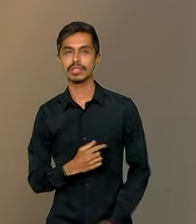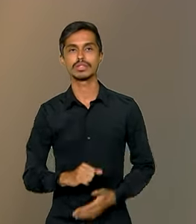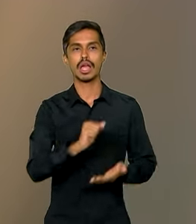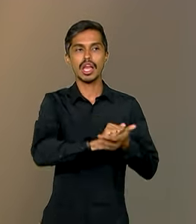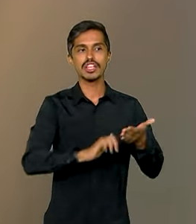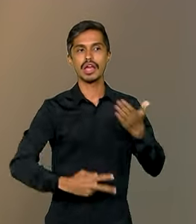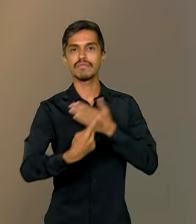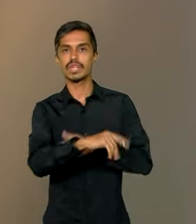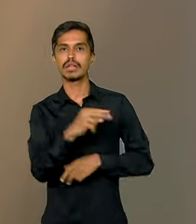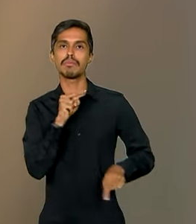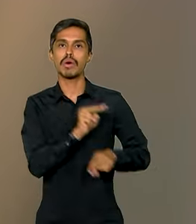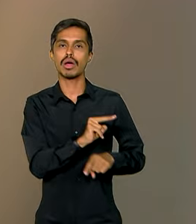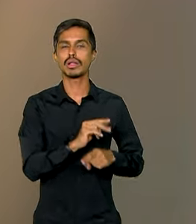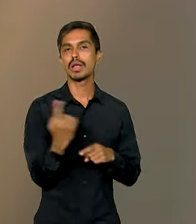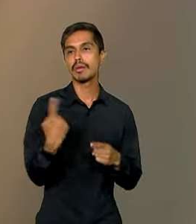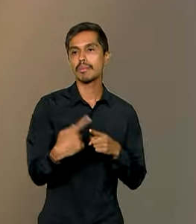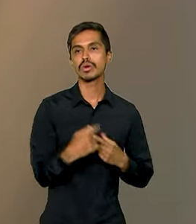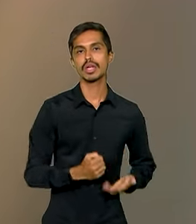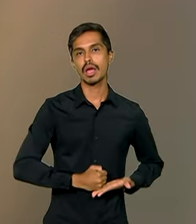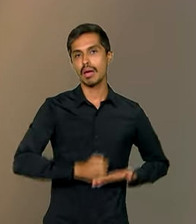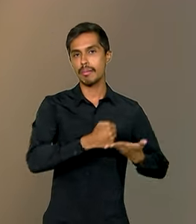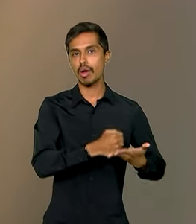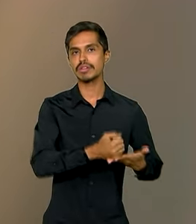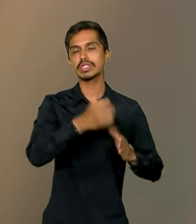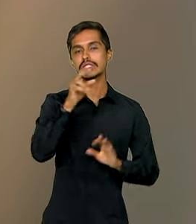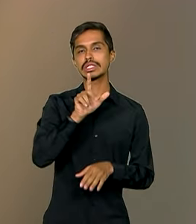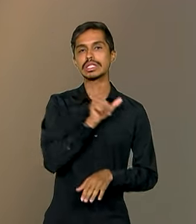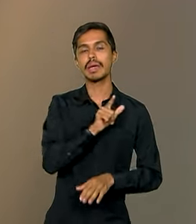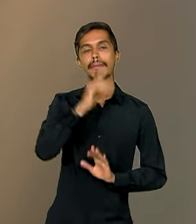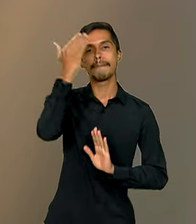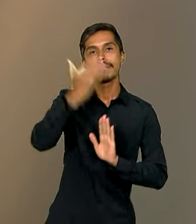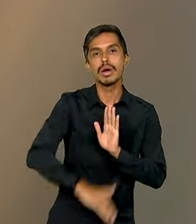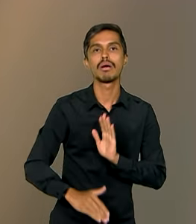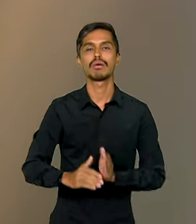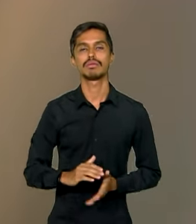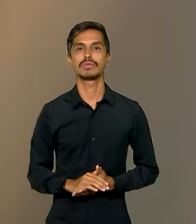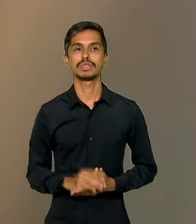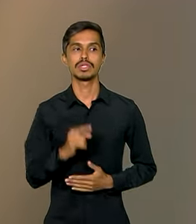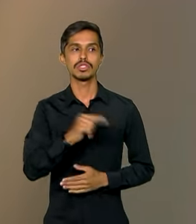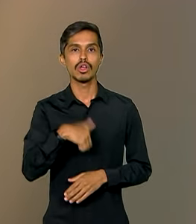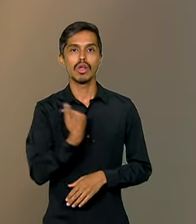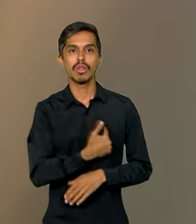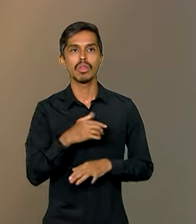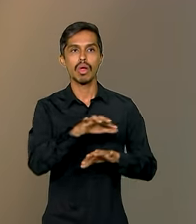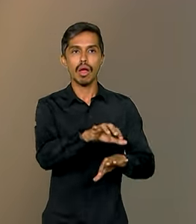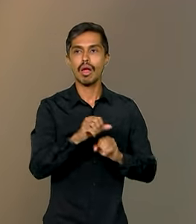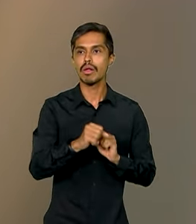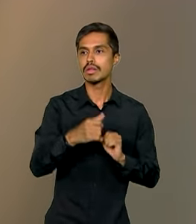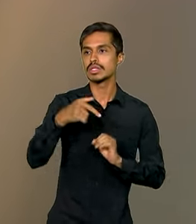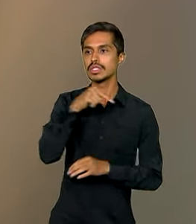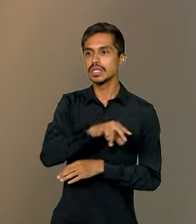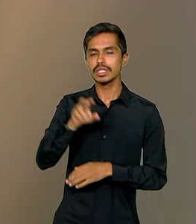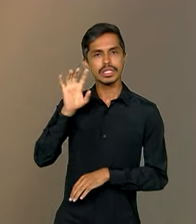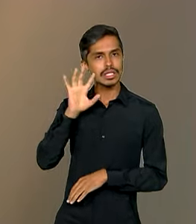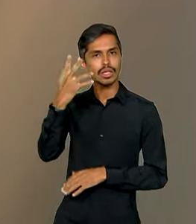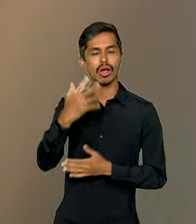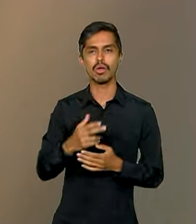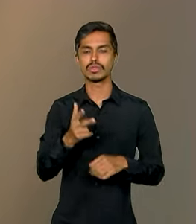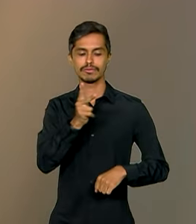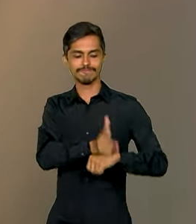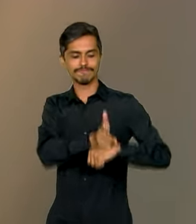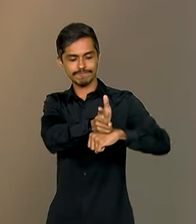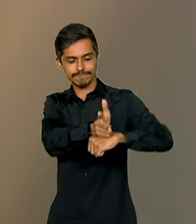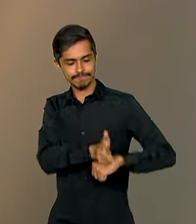auxilia na obtenção de provas. Então, a gente vai publicar as diretrizes nacionais para a utilização de câmeras